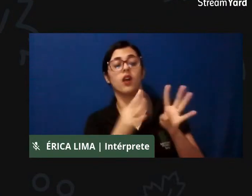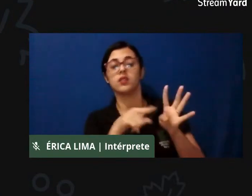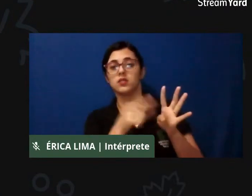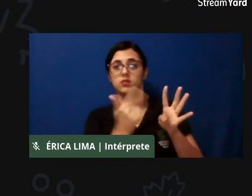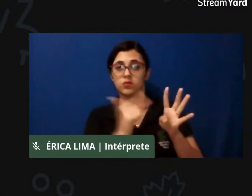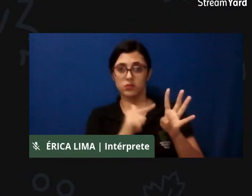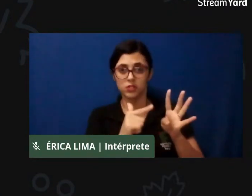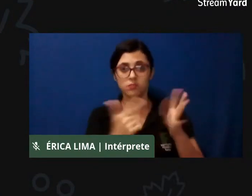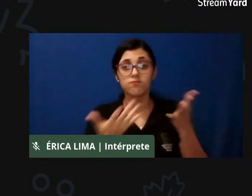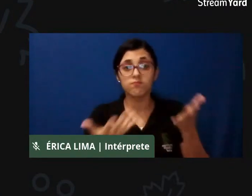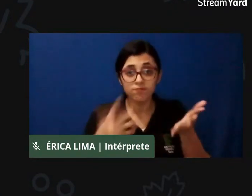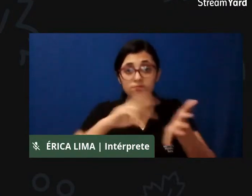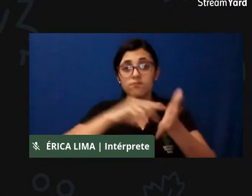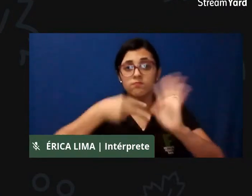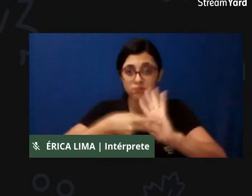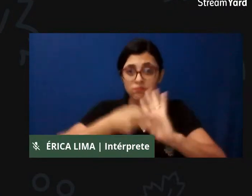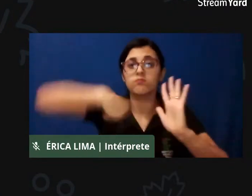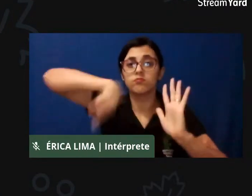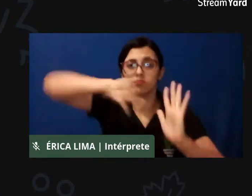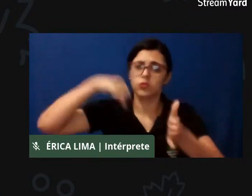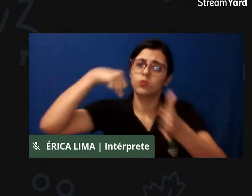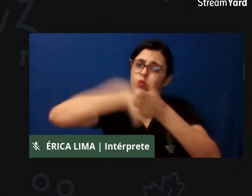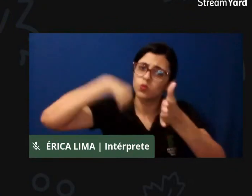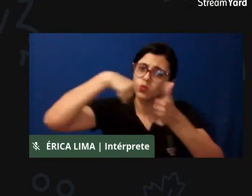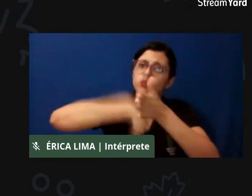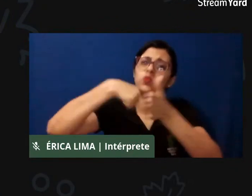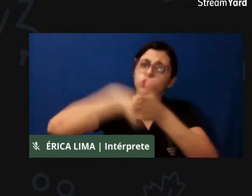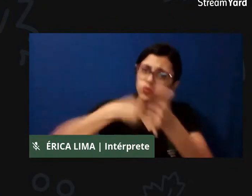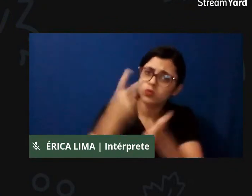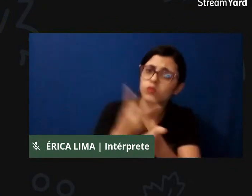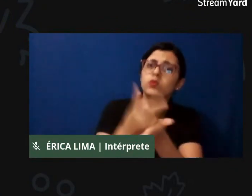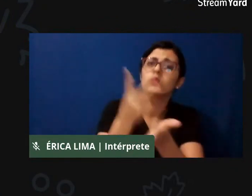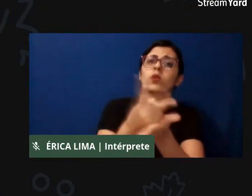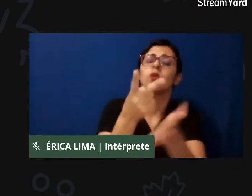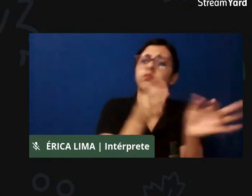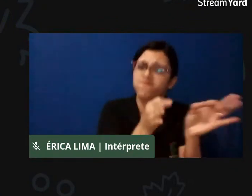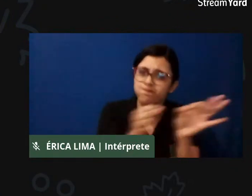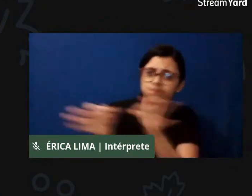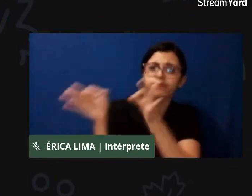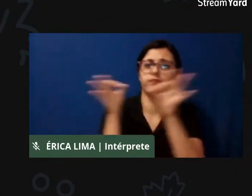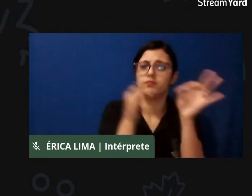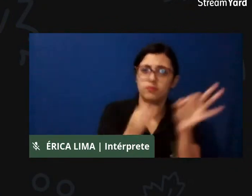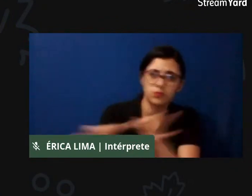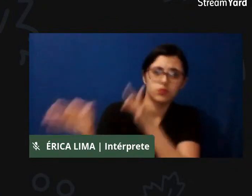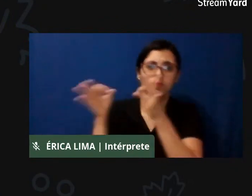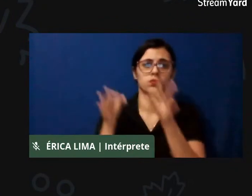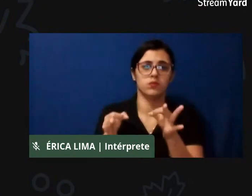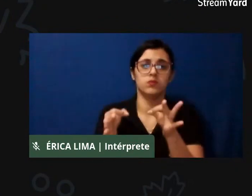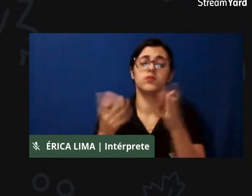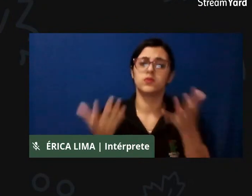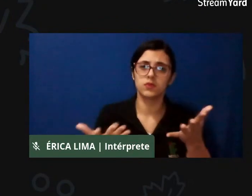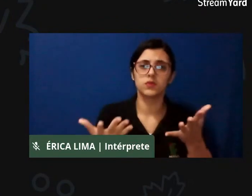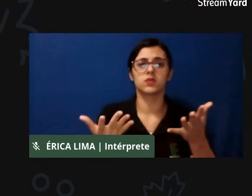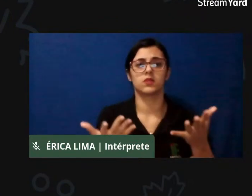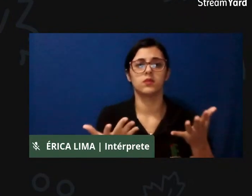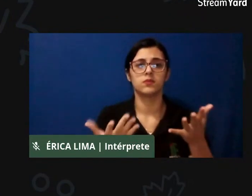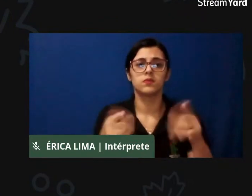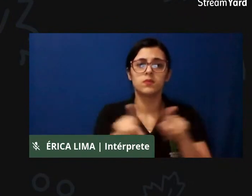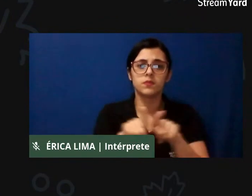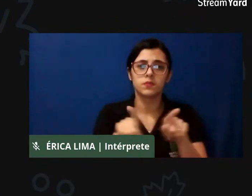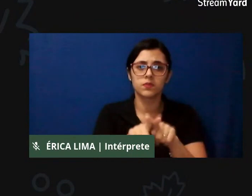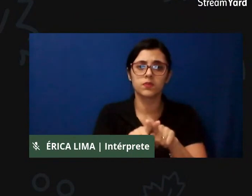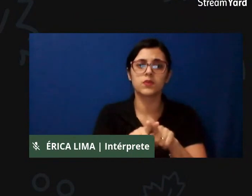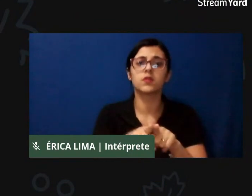dessa garantia pelo território, e quando se fala em PCTs, a gente vai trazer, vai remeter a esse